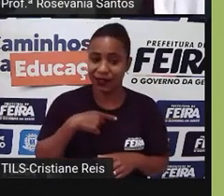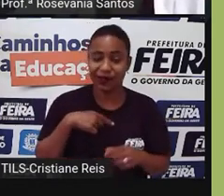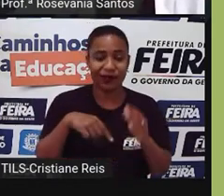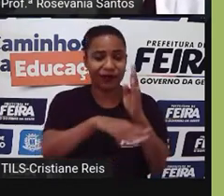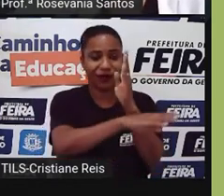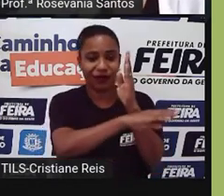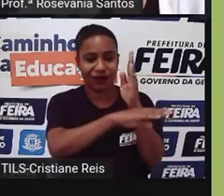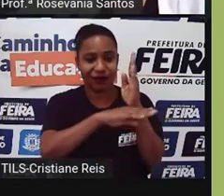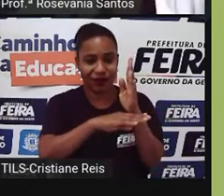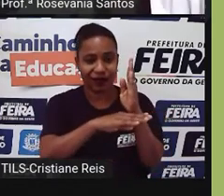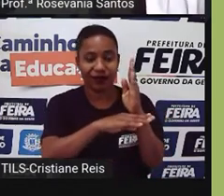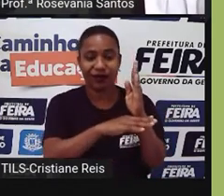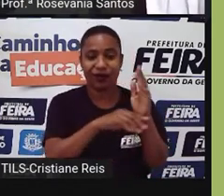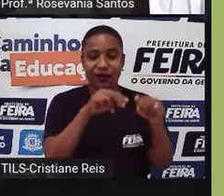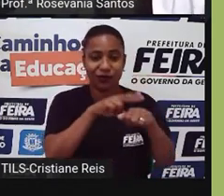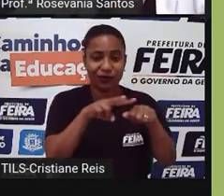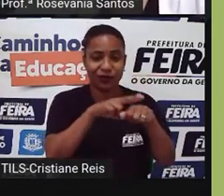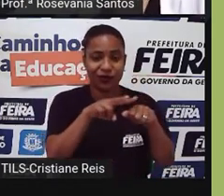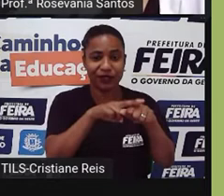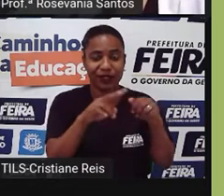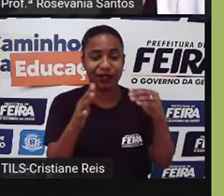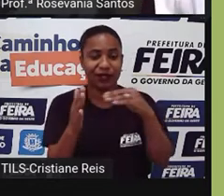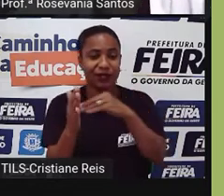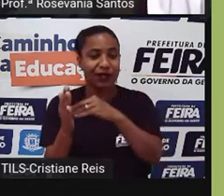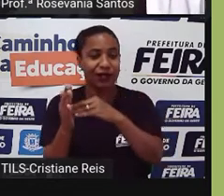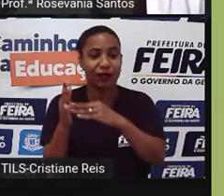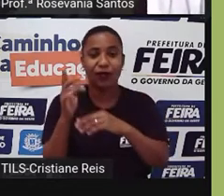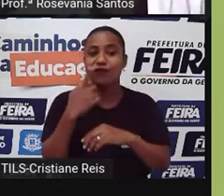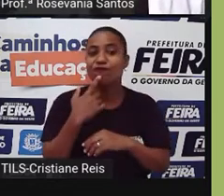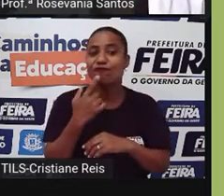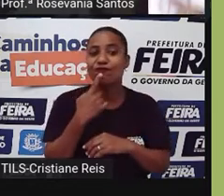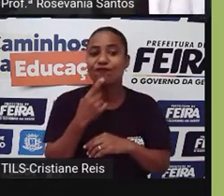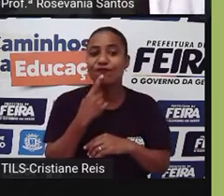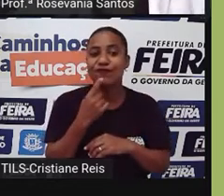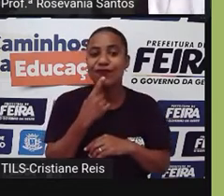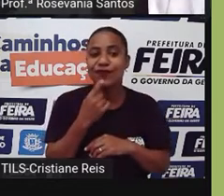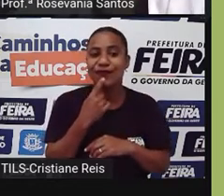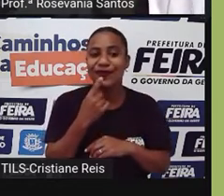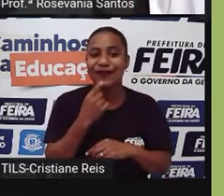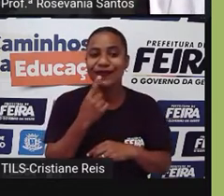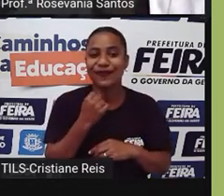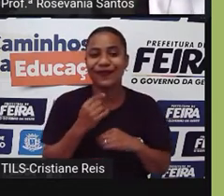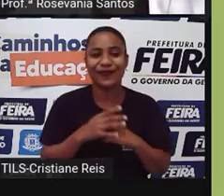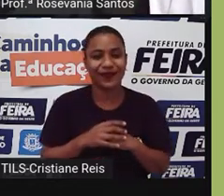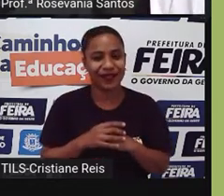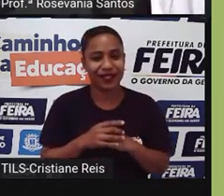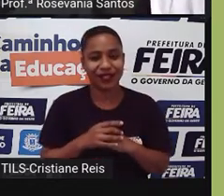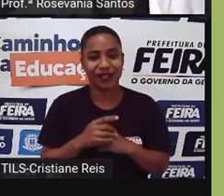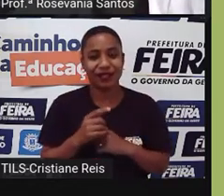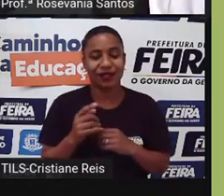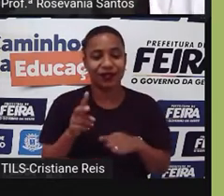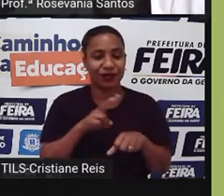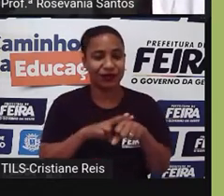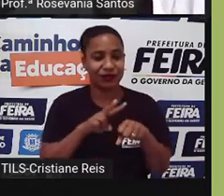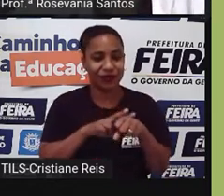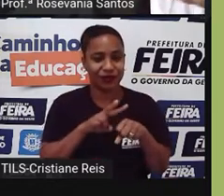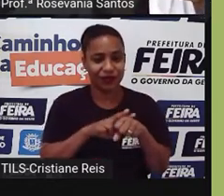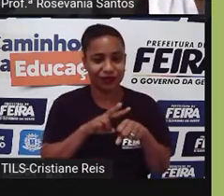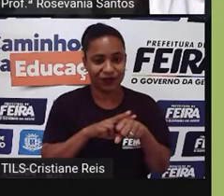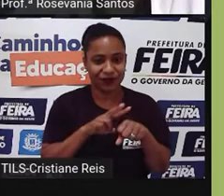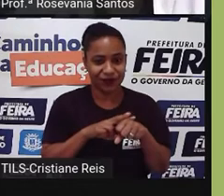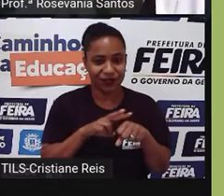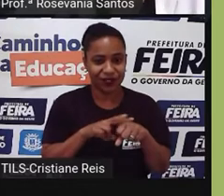do verde, partindo do verde para o vermelho, você tem as cores mais, vamos dizer assim, no verdinho, você tem as